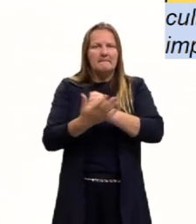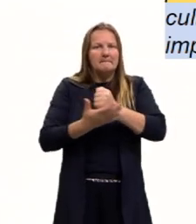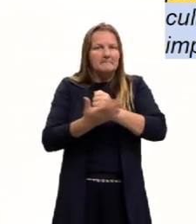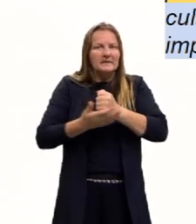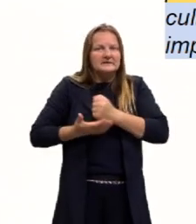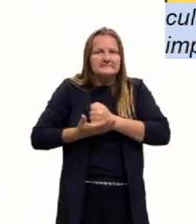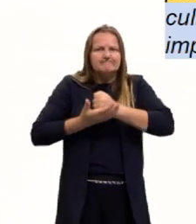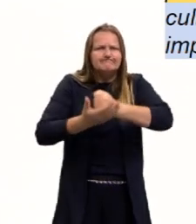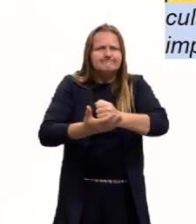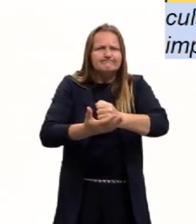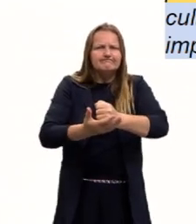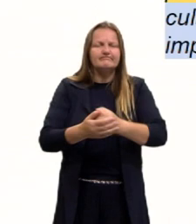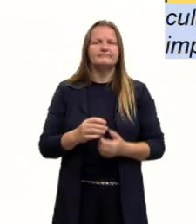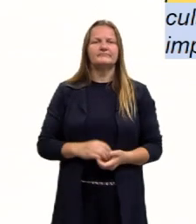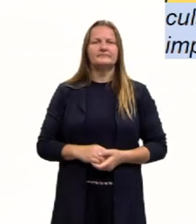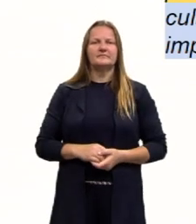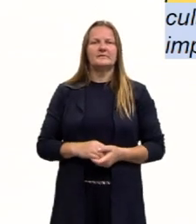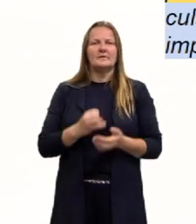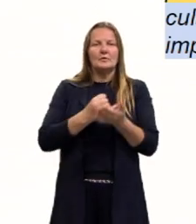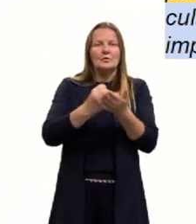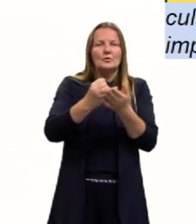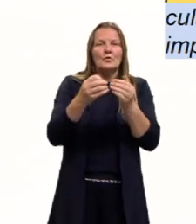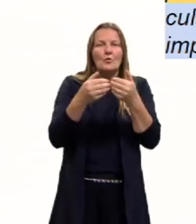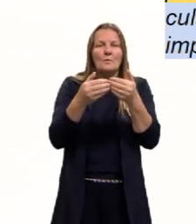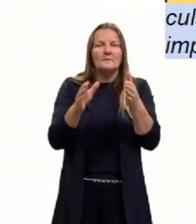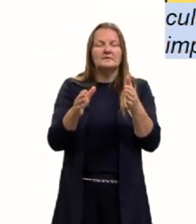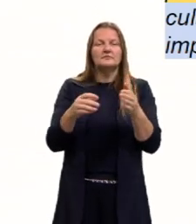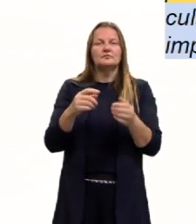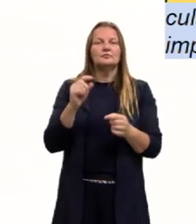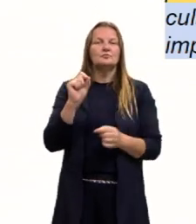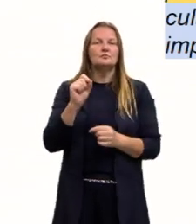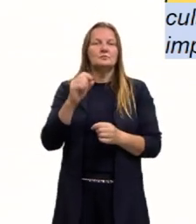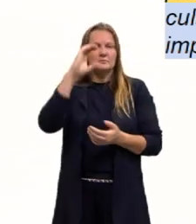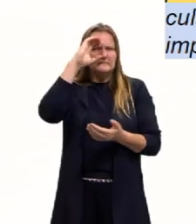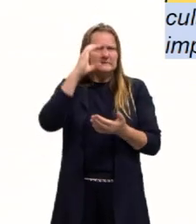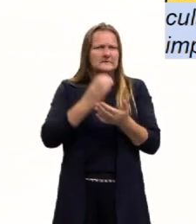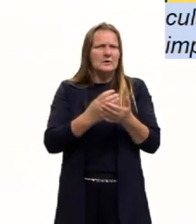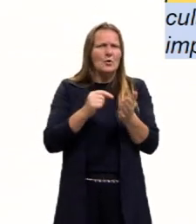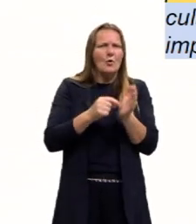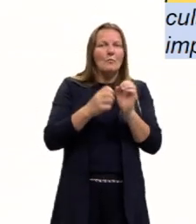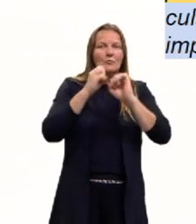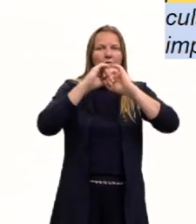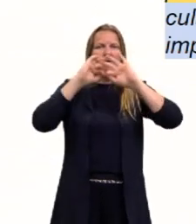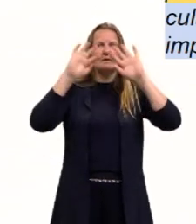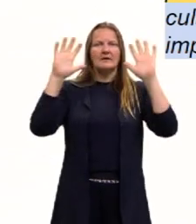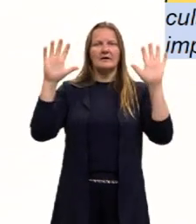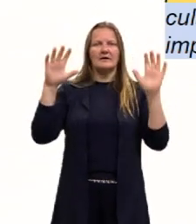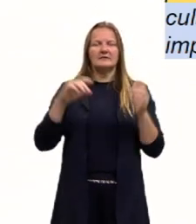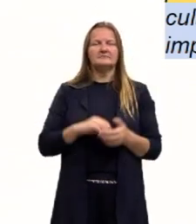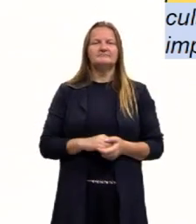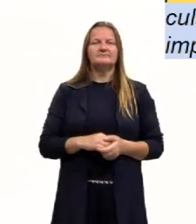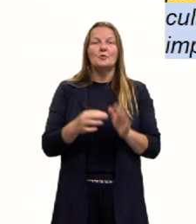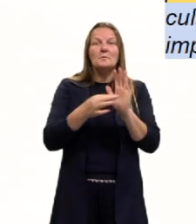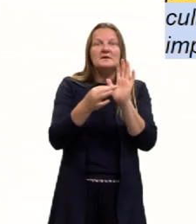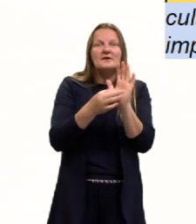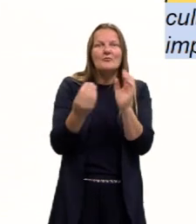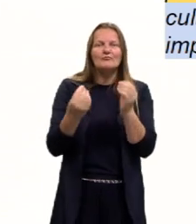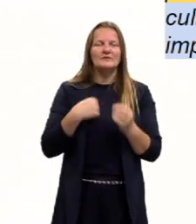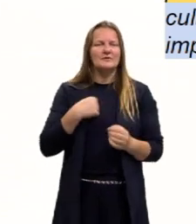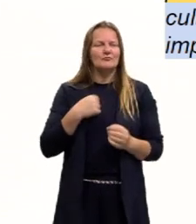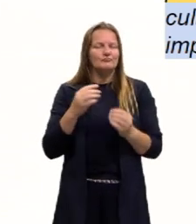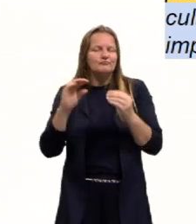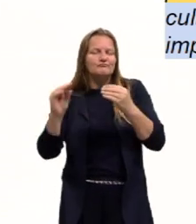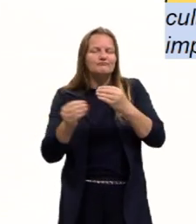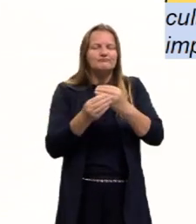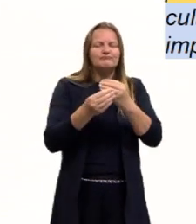meu texto para... O meu princípio de texto, né? Para trazer essa tese de maneira clara em relação ao meu posicionamento. E aí vai fazer